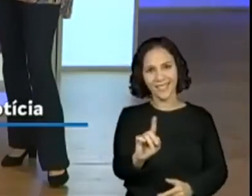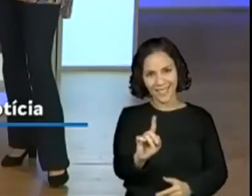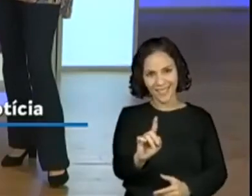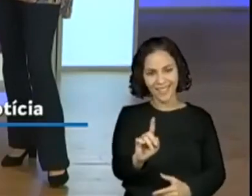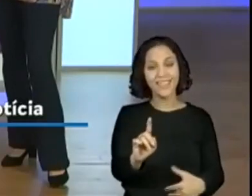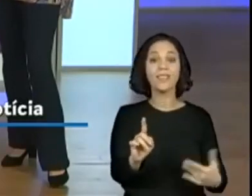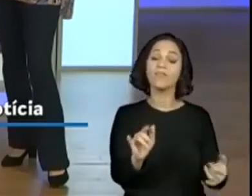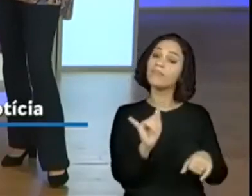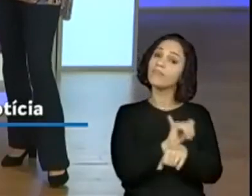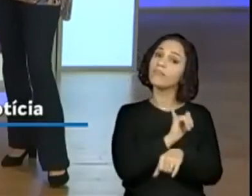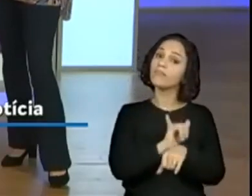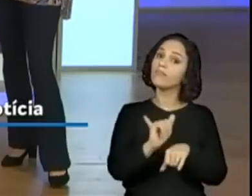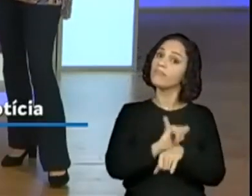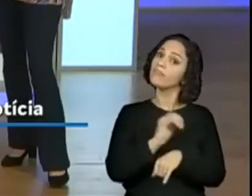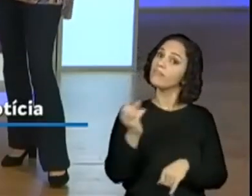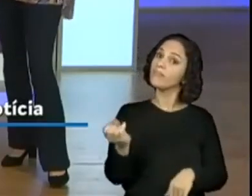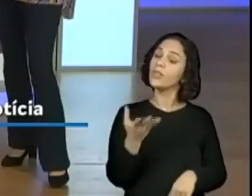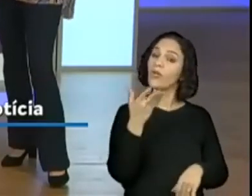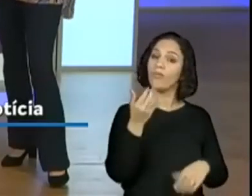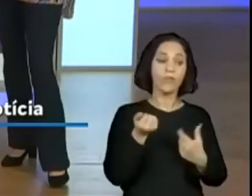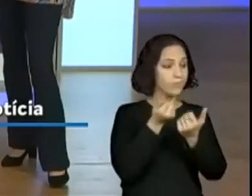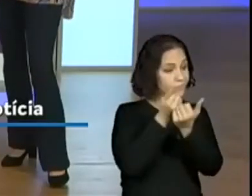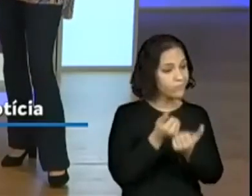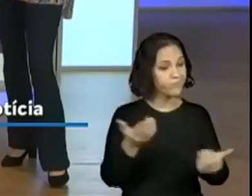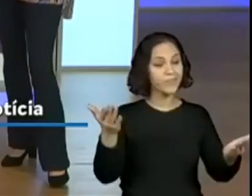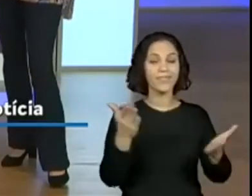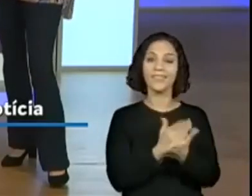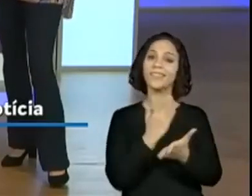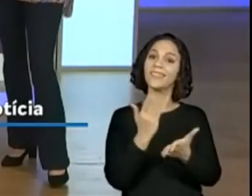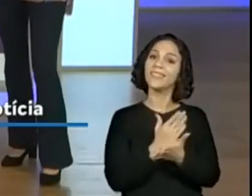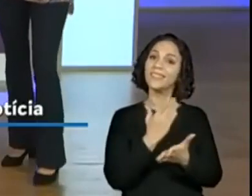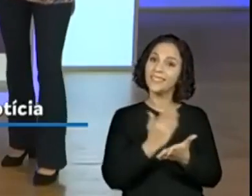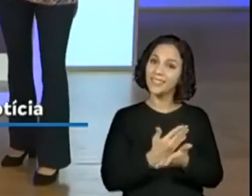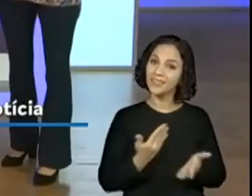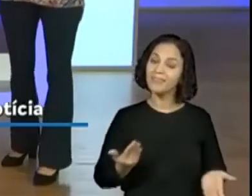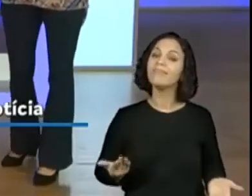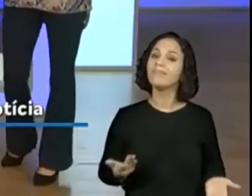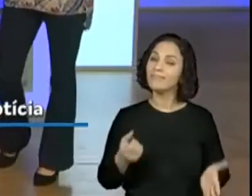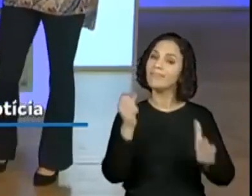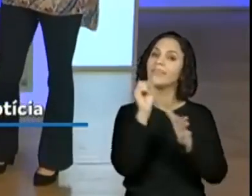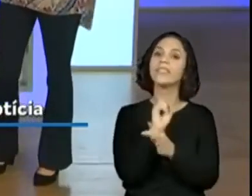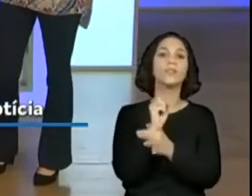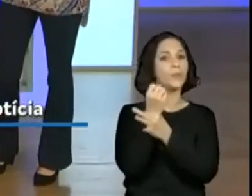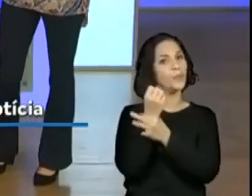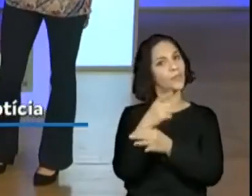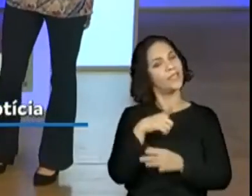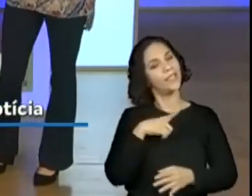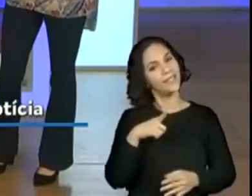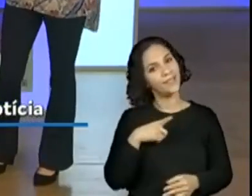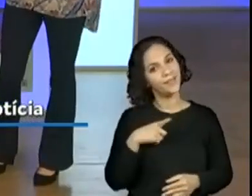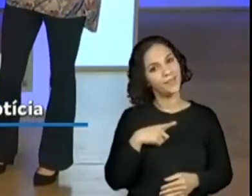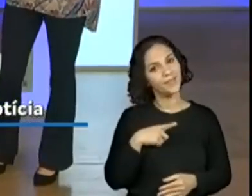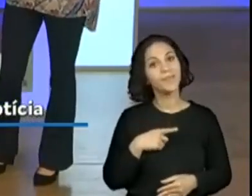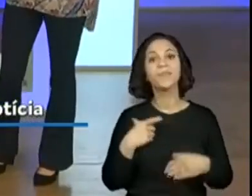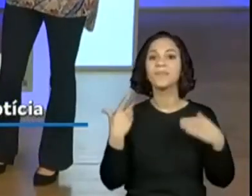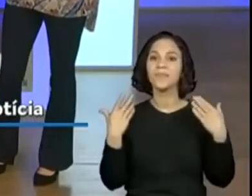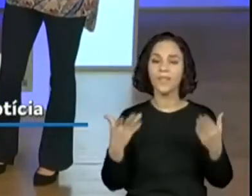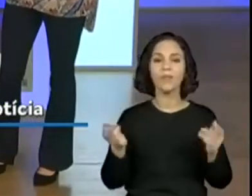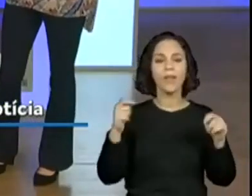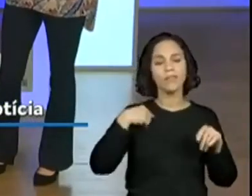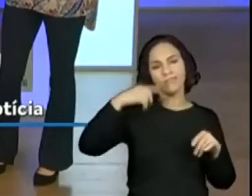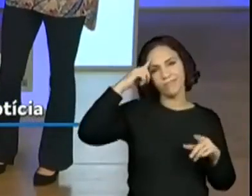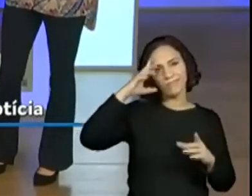Uma nova forma de distribuir livros. segurança, já foram colocando ali. Então, já dá para